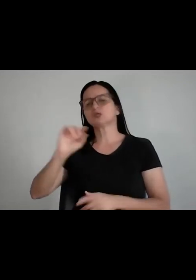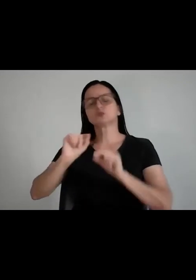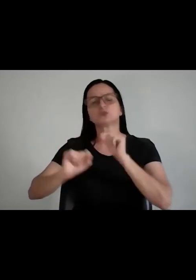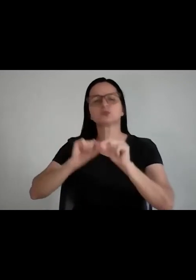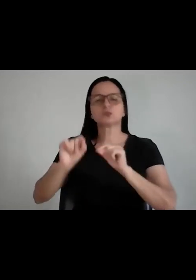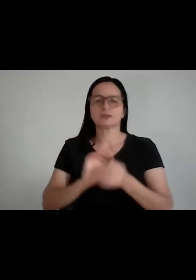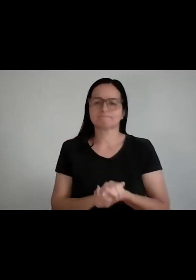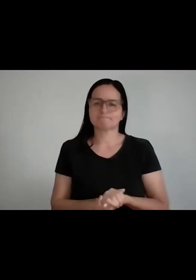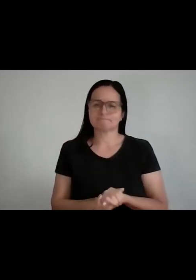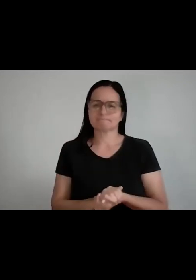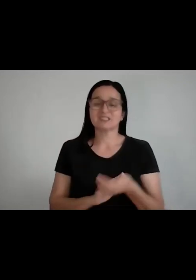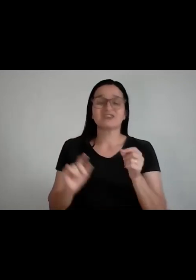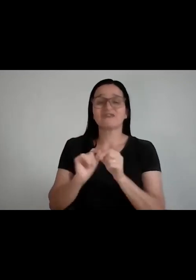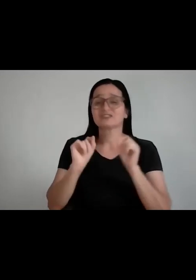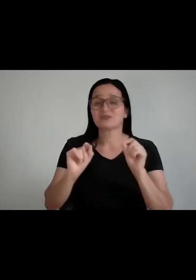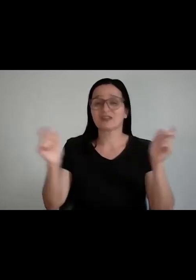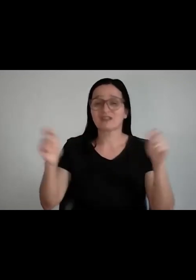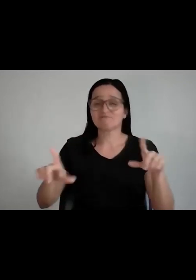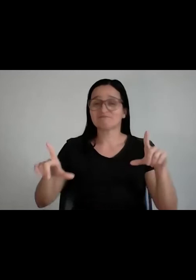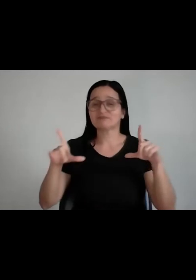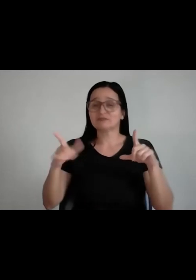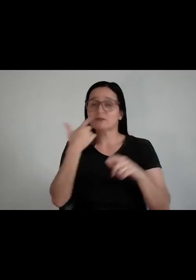de investimento para eu ter sucesso?